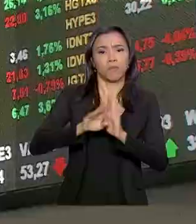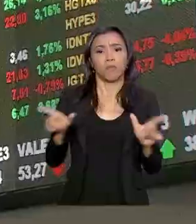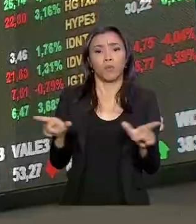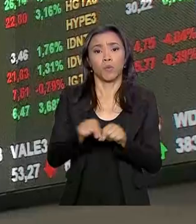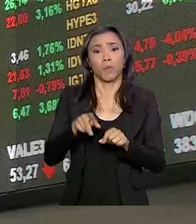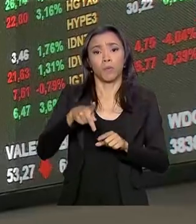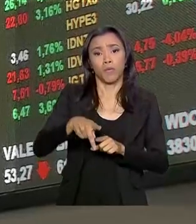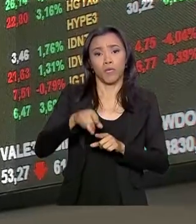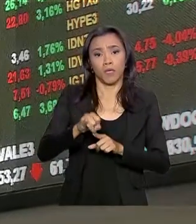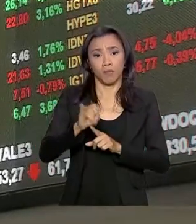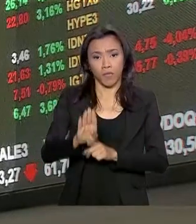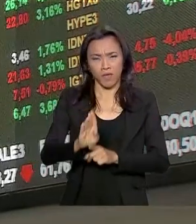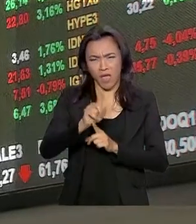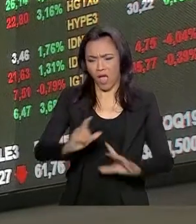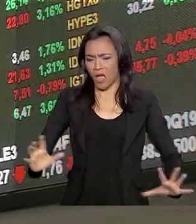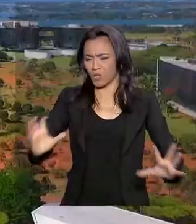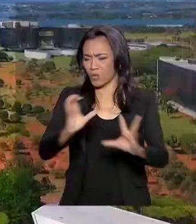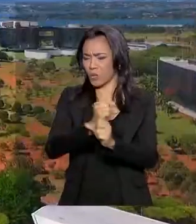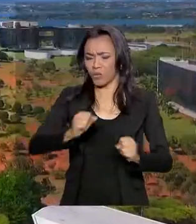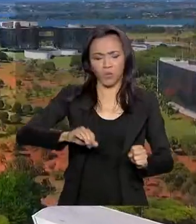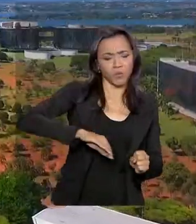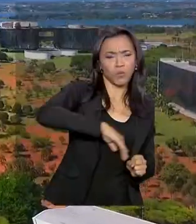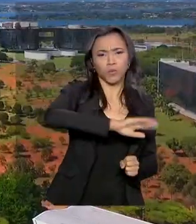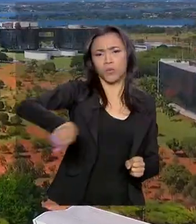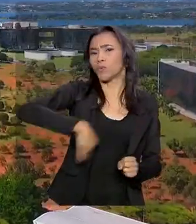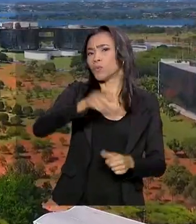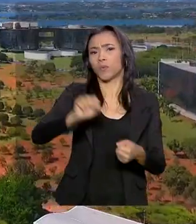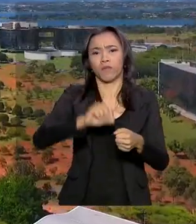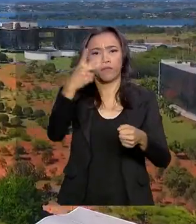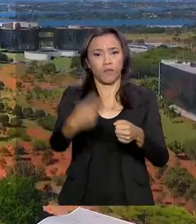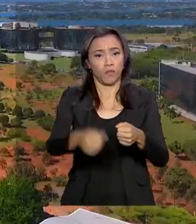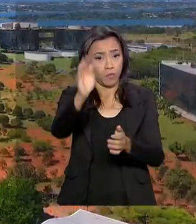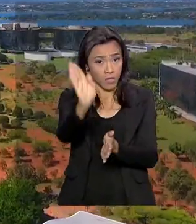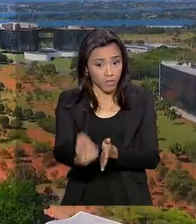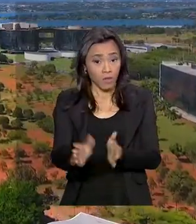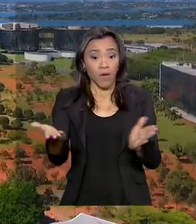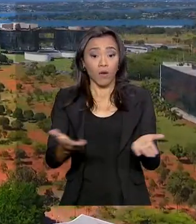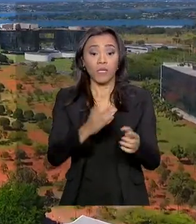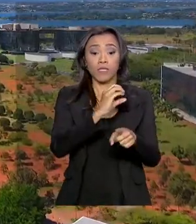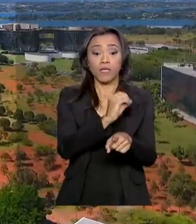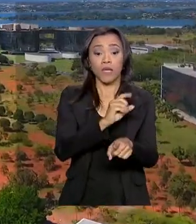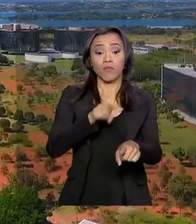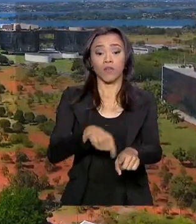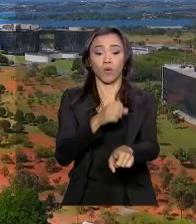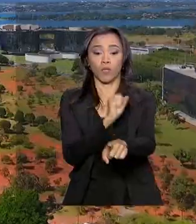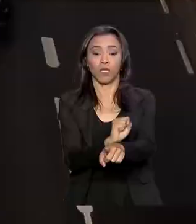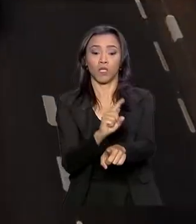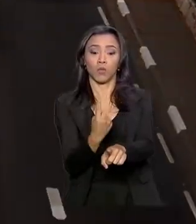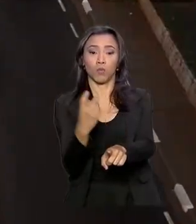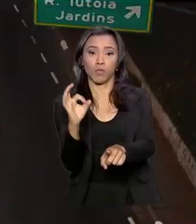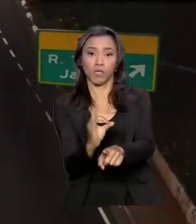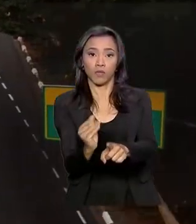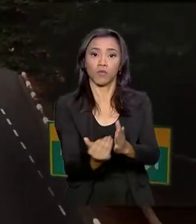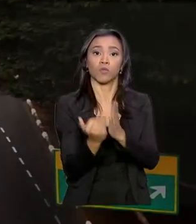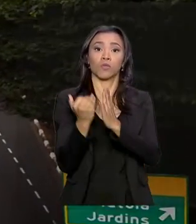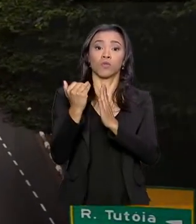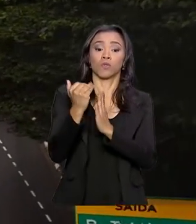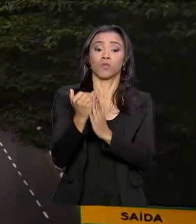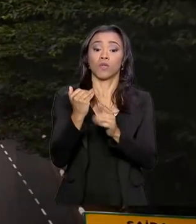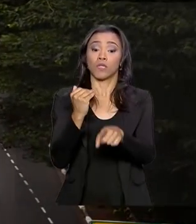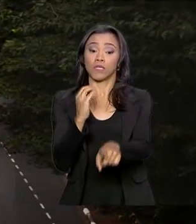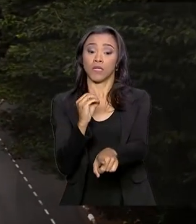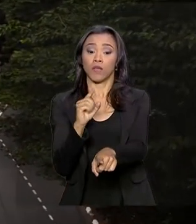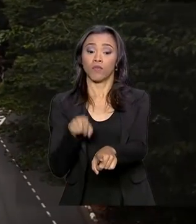PIB, que é a soma de todas as riquezas produzidas no país, passou de 0,81% para quase 0